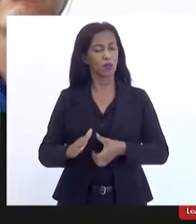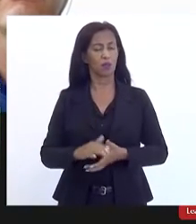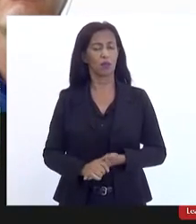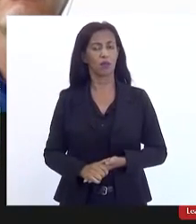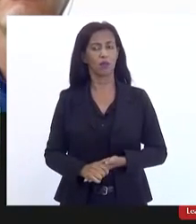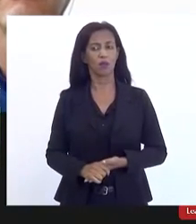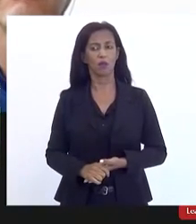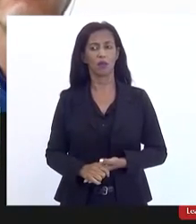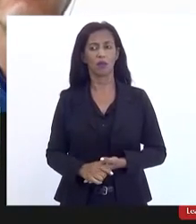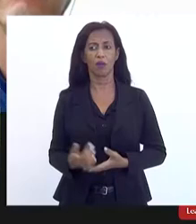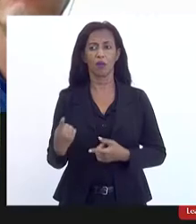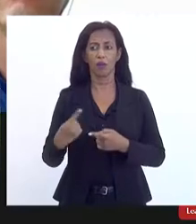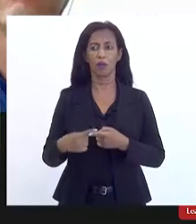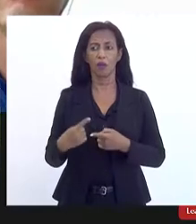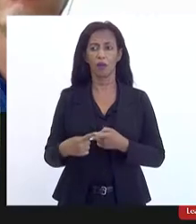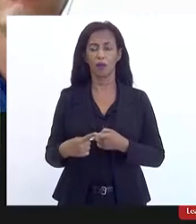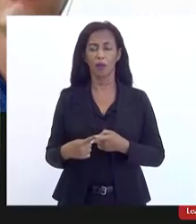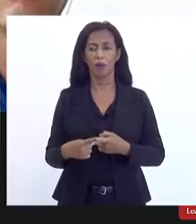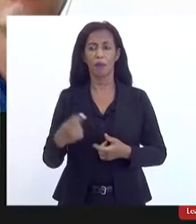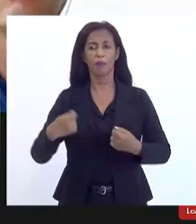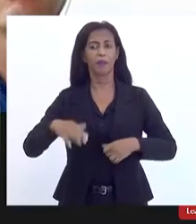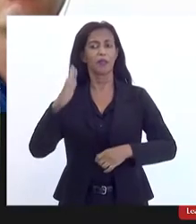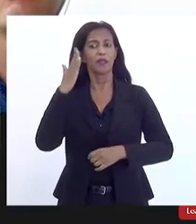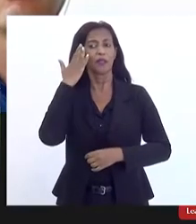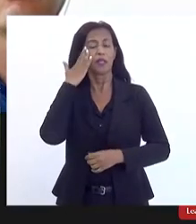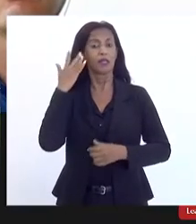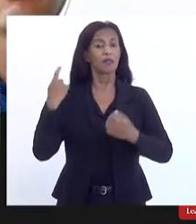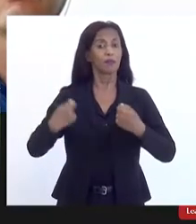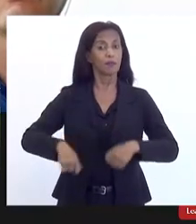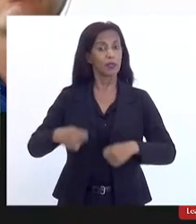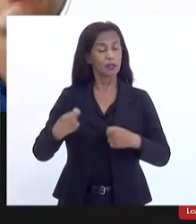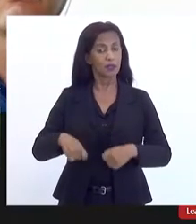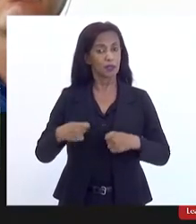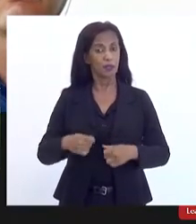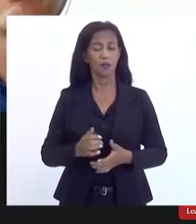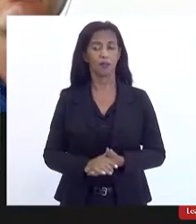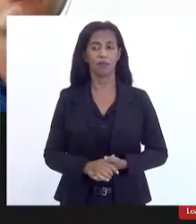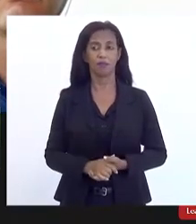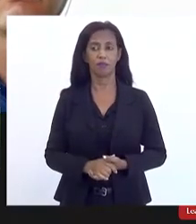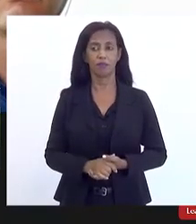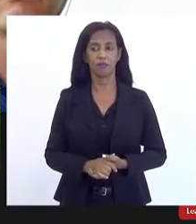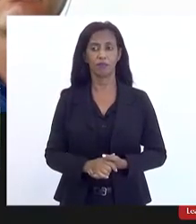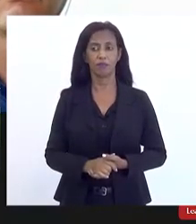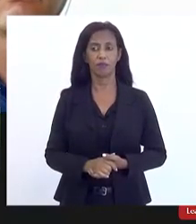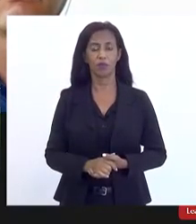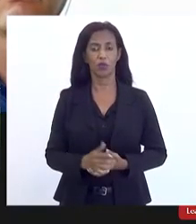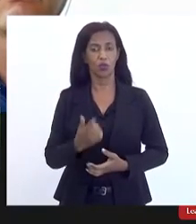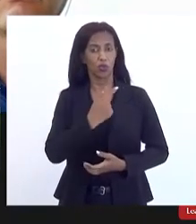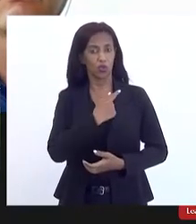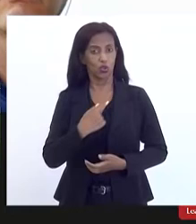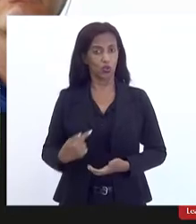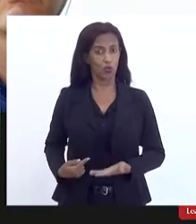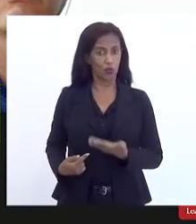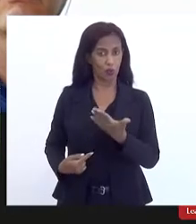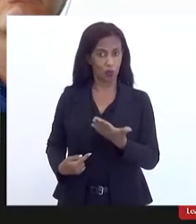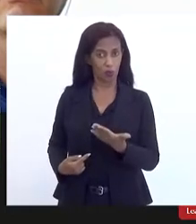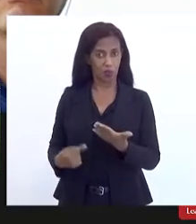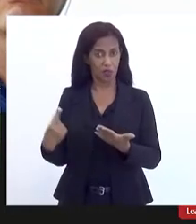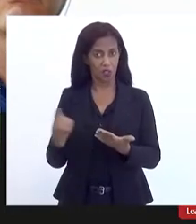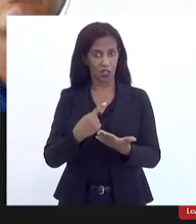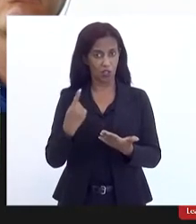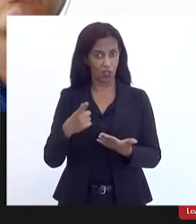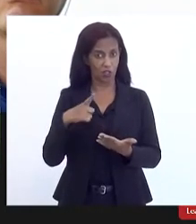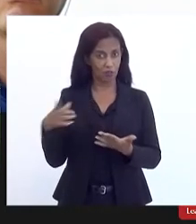se depender se depender de governos como esse que nós temos aí de